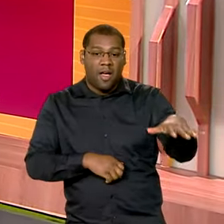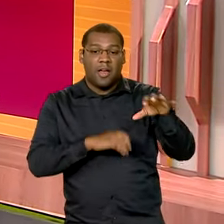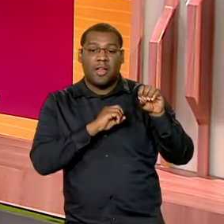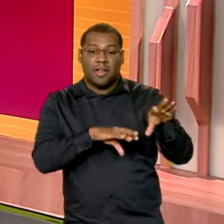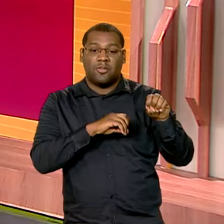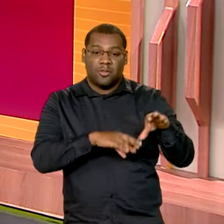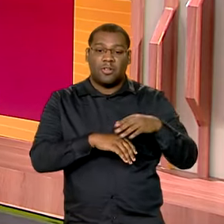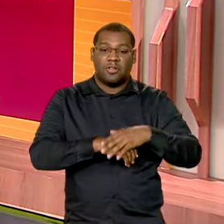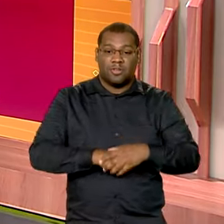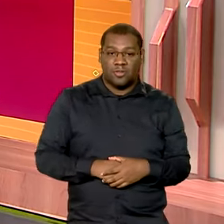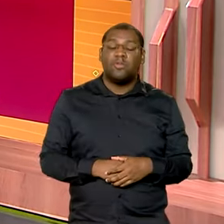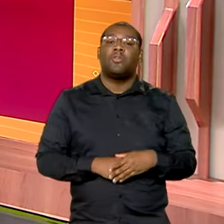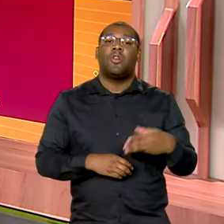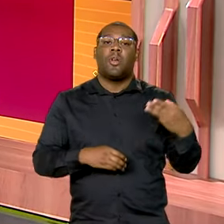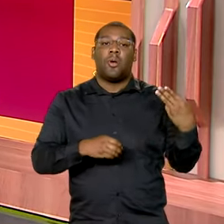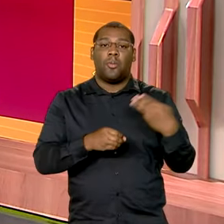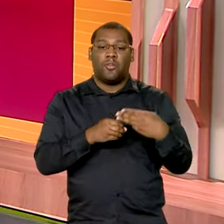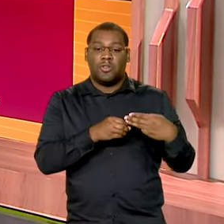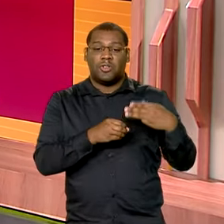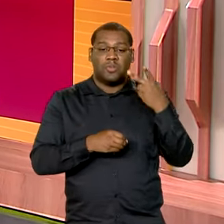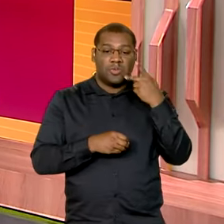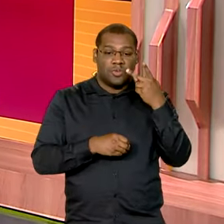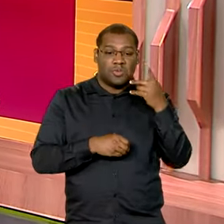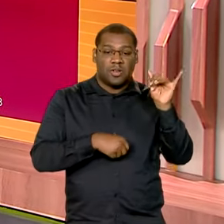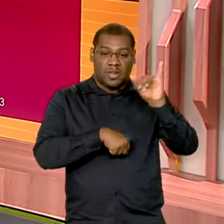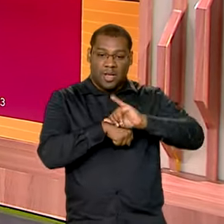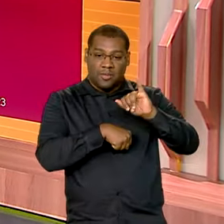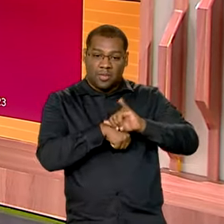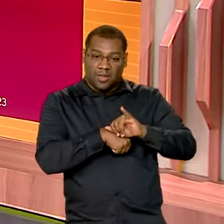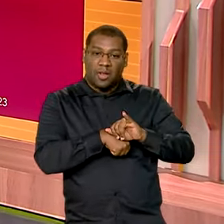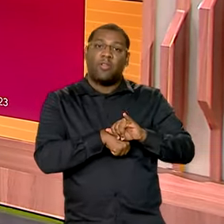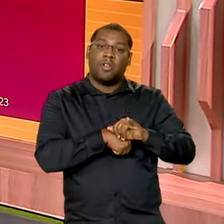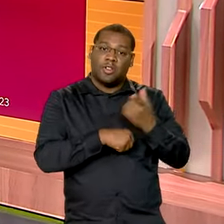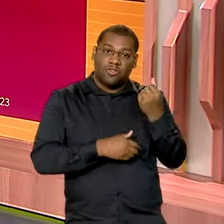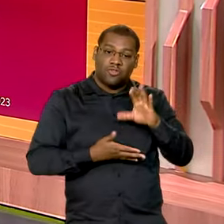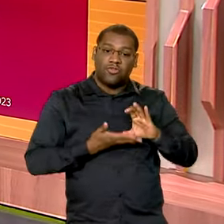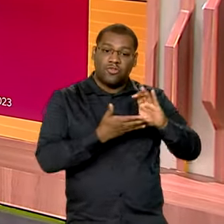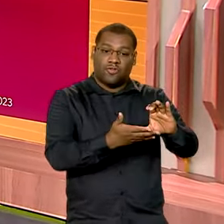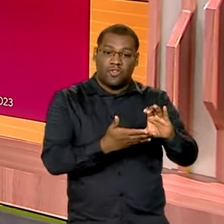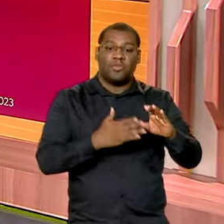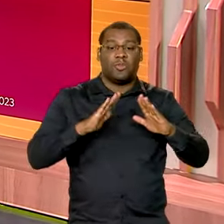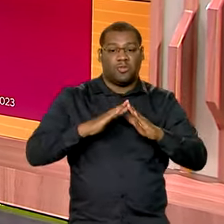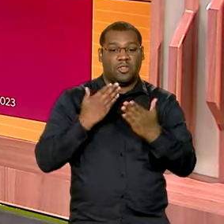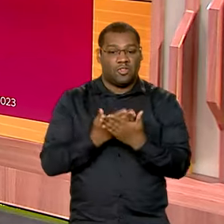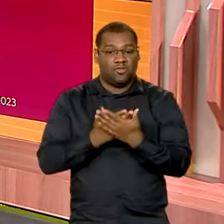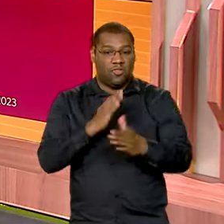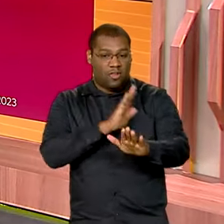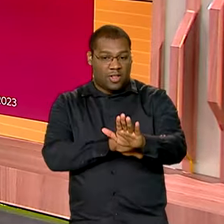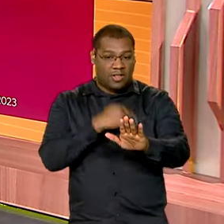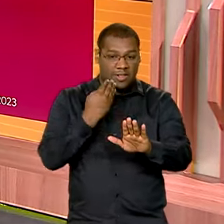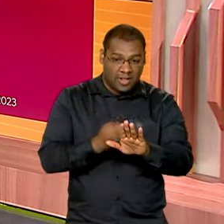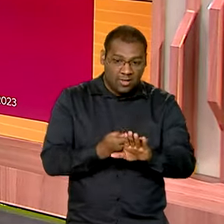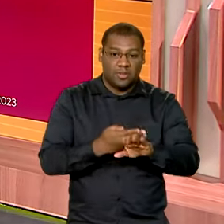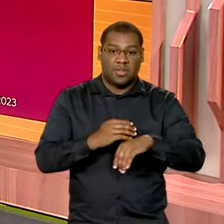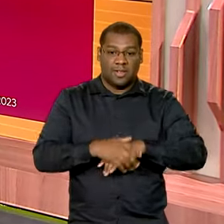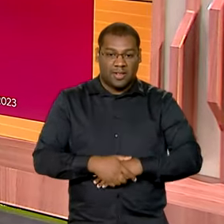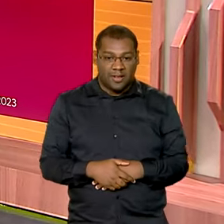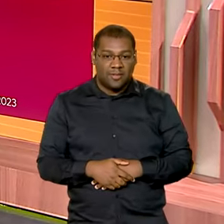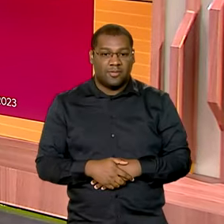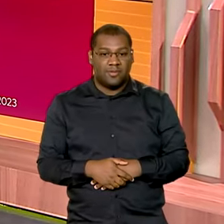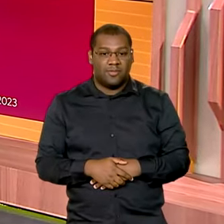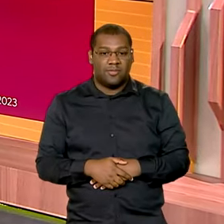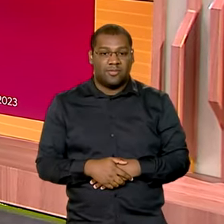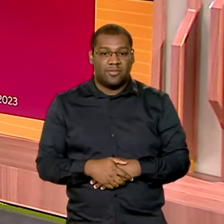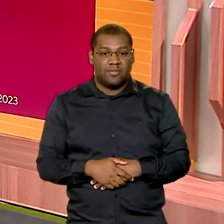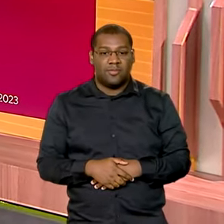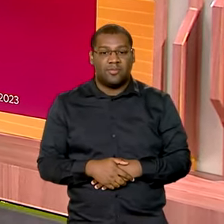Escola em Tempo Integral, que prevê 35 horas semanais de jornada escolar. No programa Dinheiro Direto,